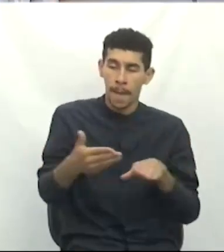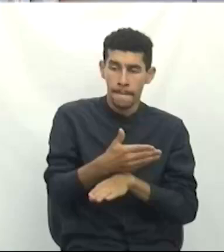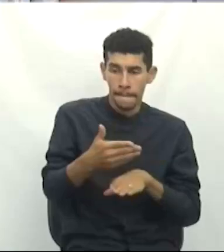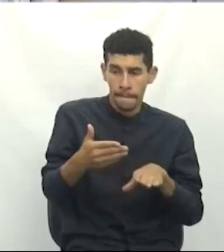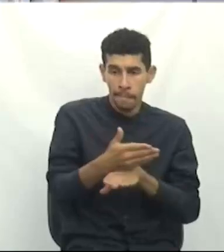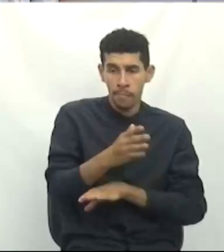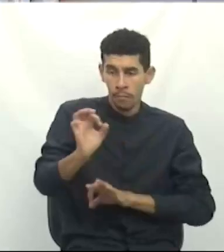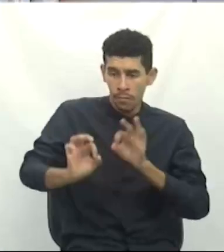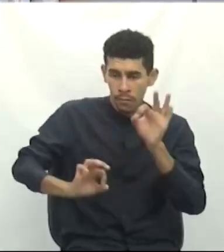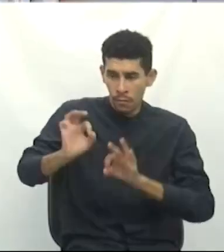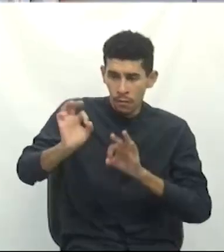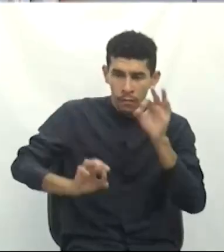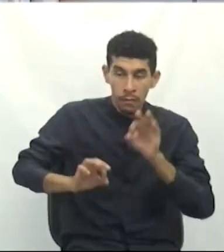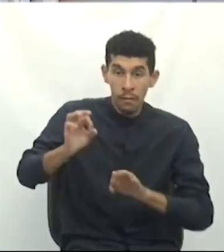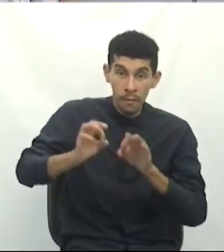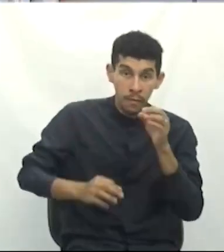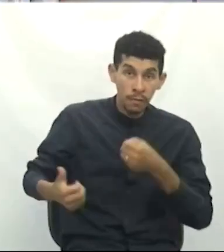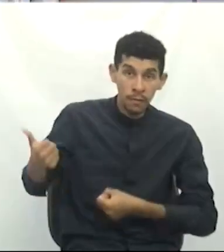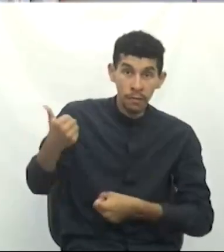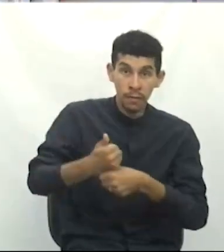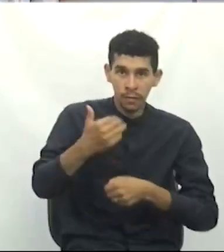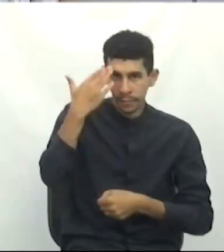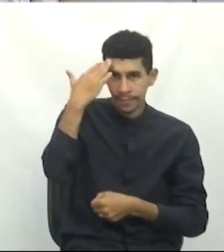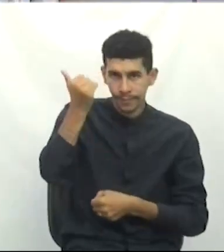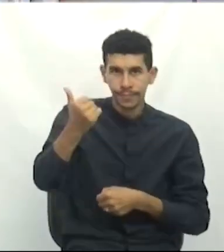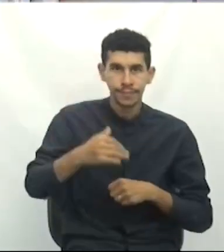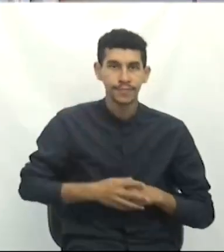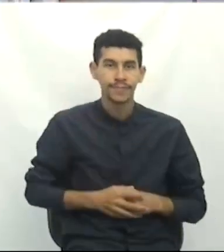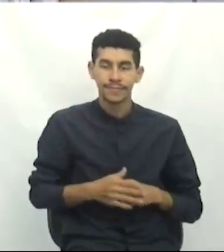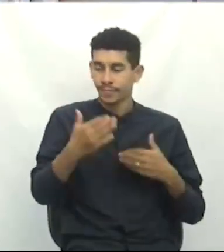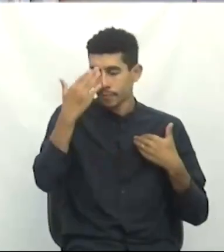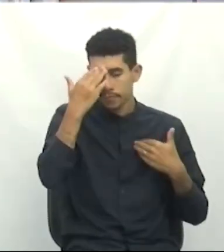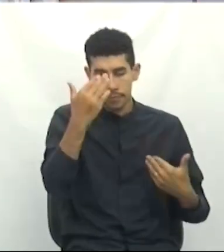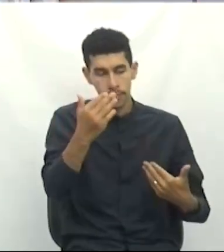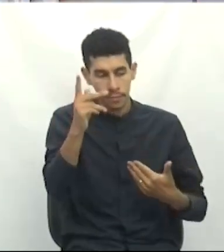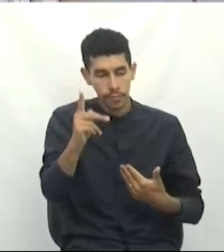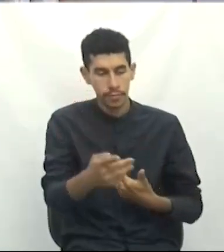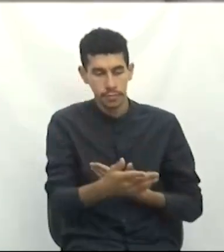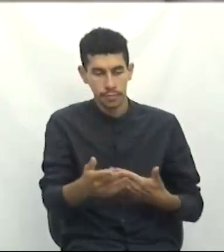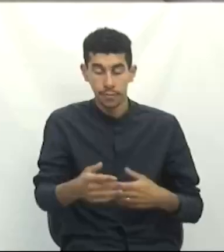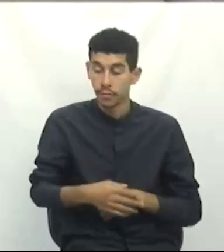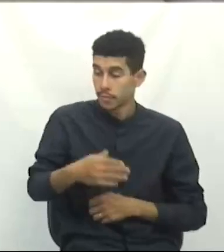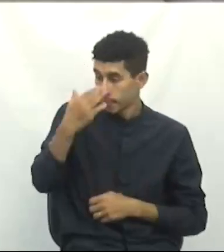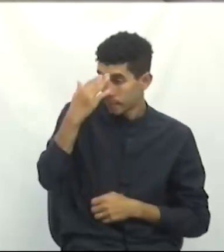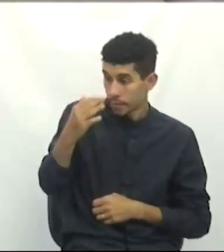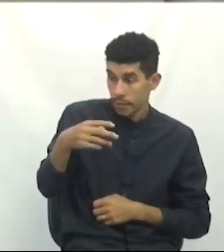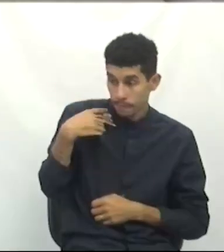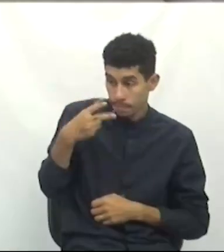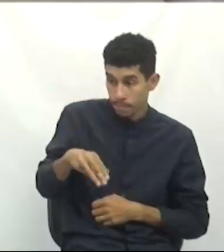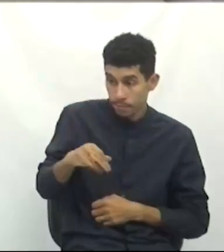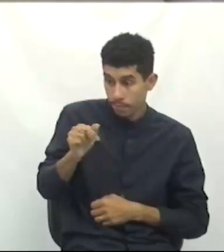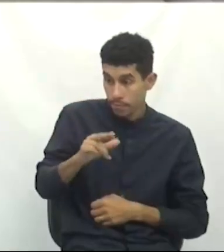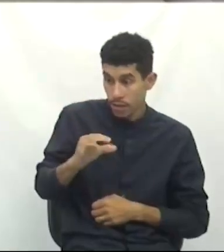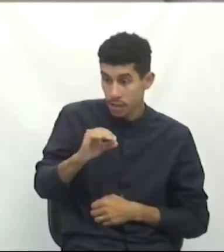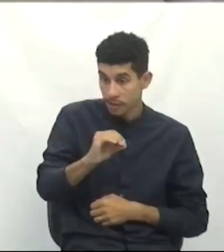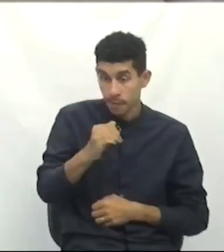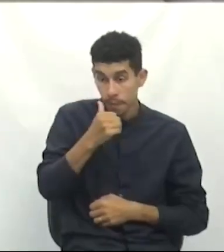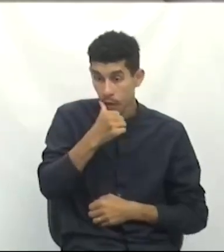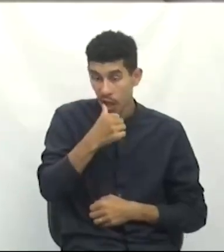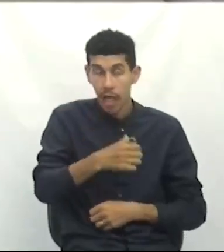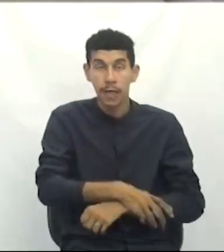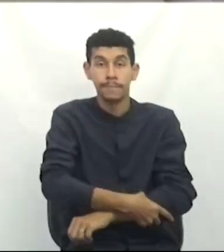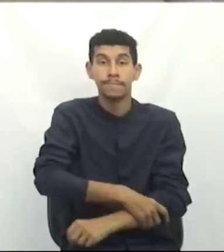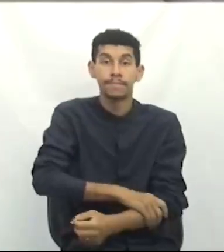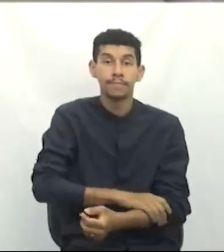presente nessa audiência pública de amanhã. Muito obrigado, senhor presidente. Obrigado, vereador Márcio Darós, presidente da Comissão de